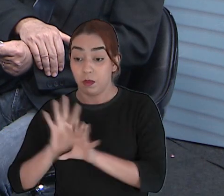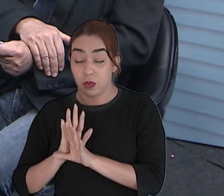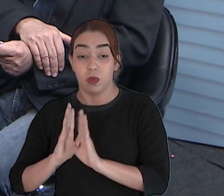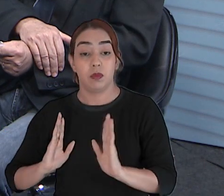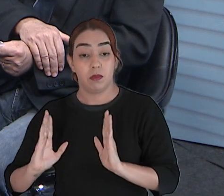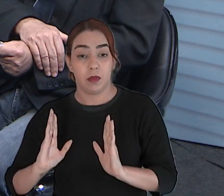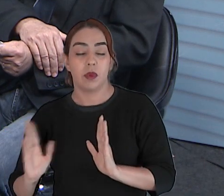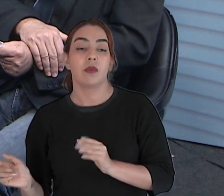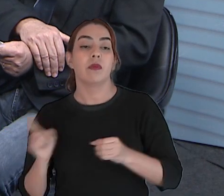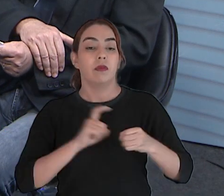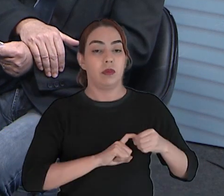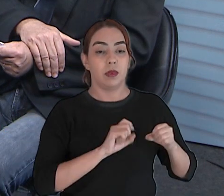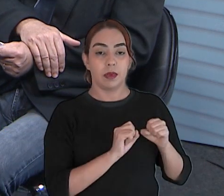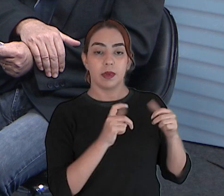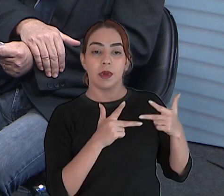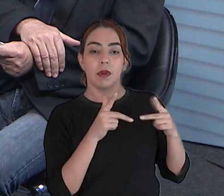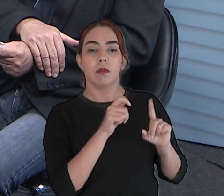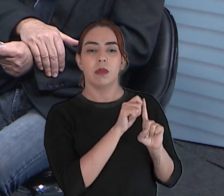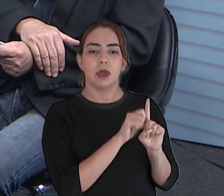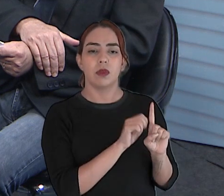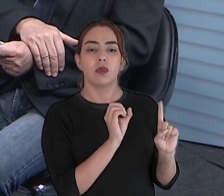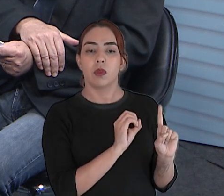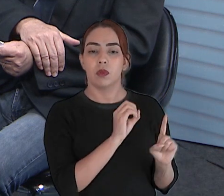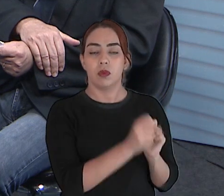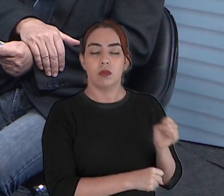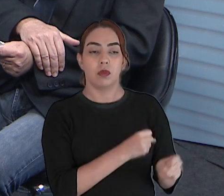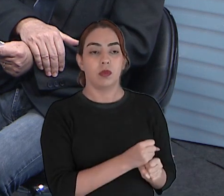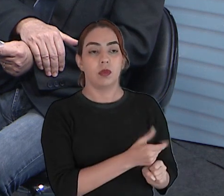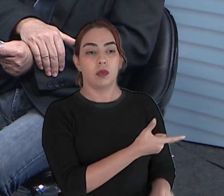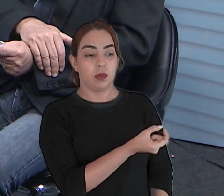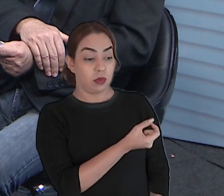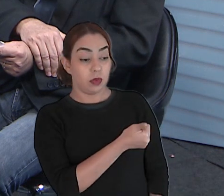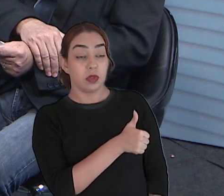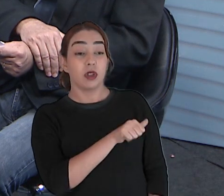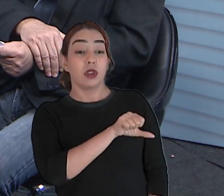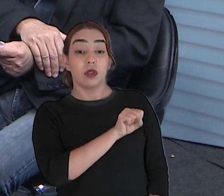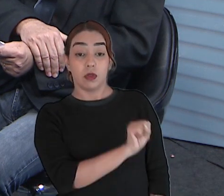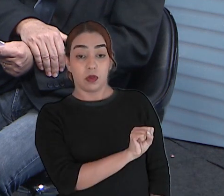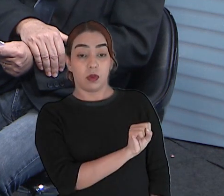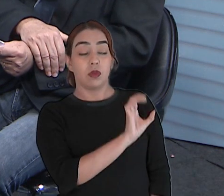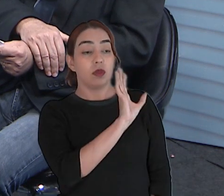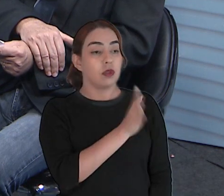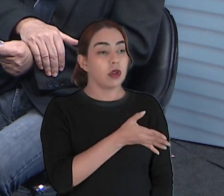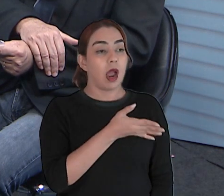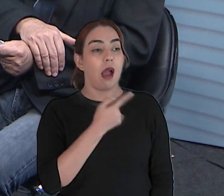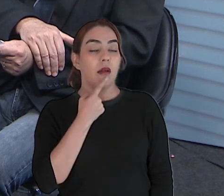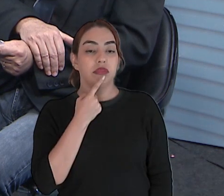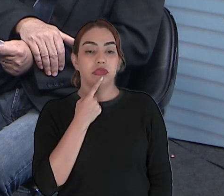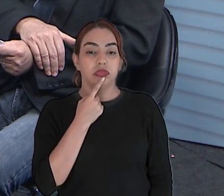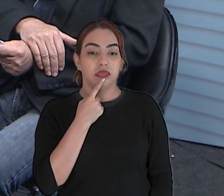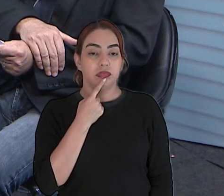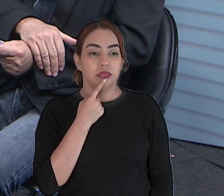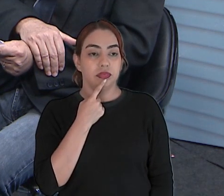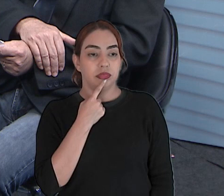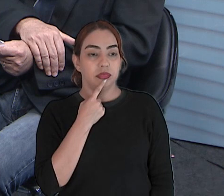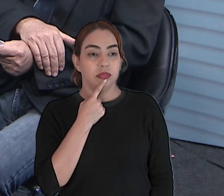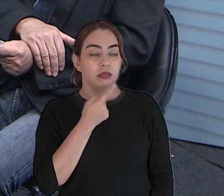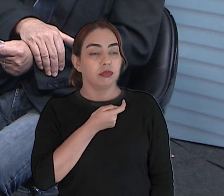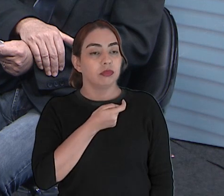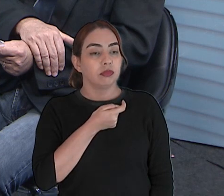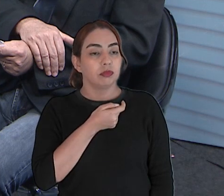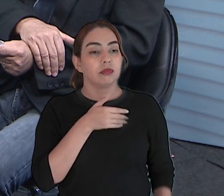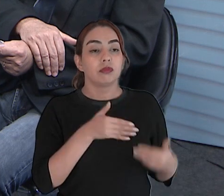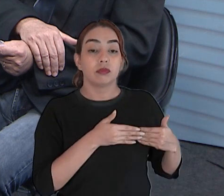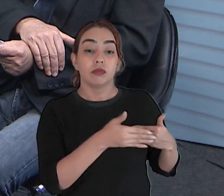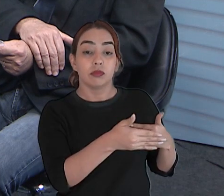em outubro de 2018, já avizinhando ali as eleições para a nova